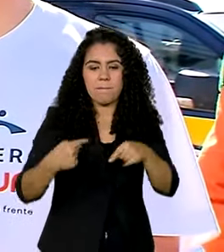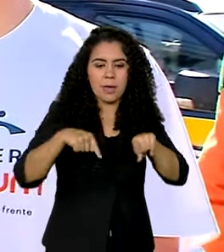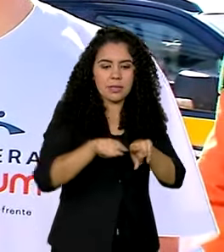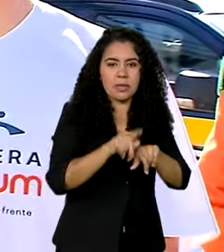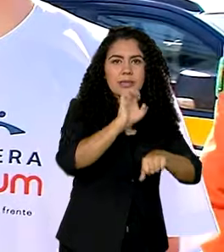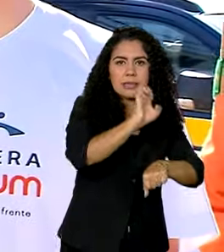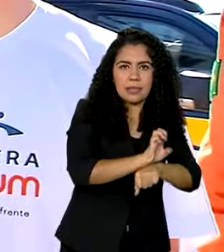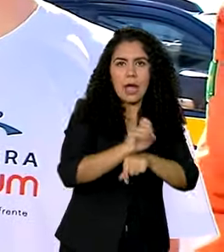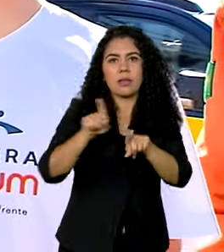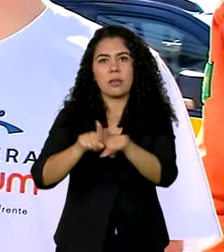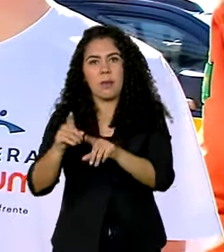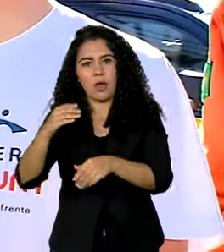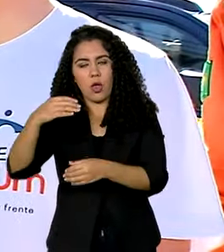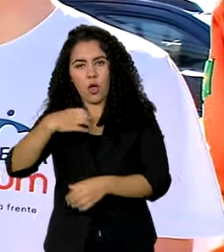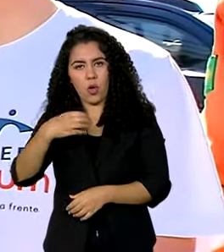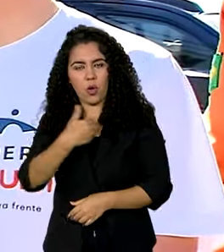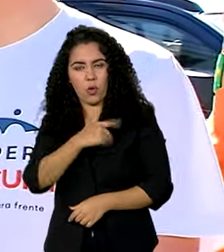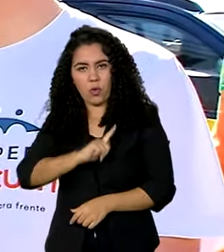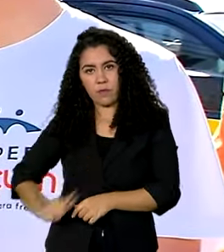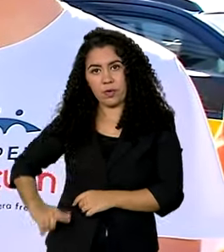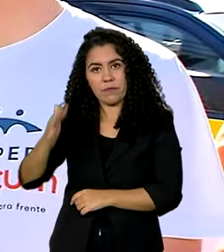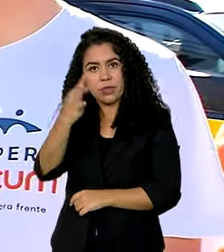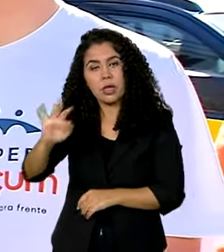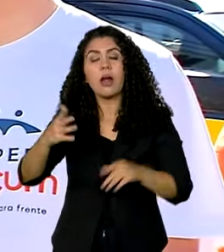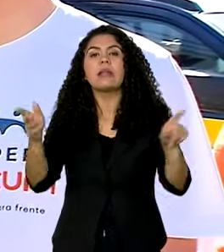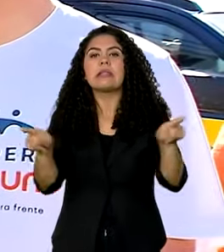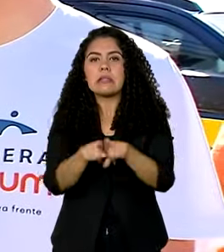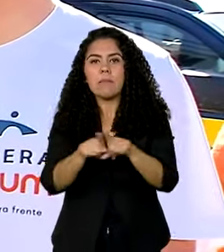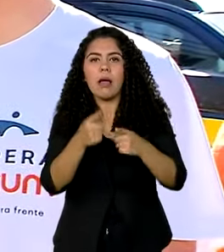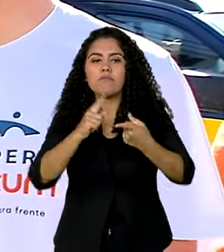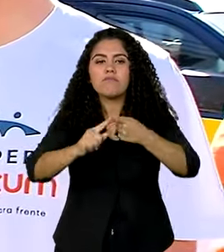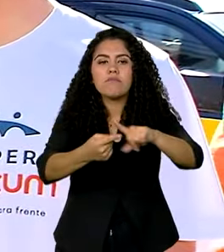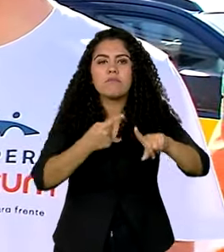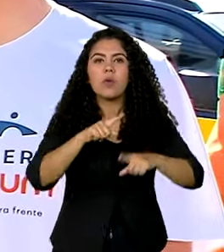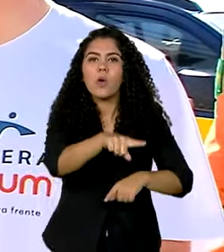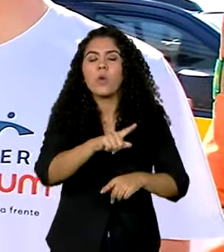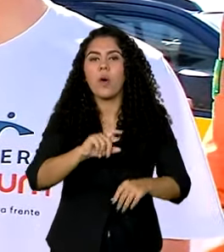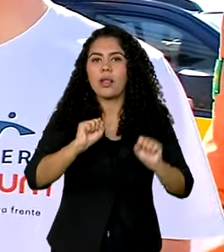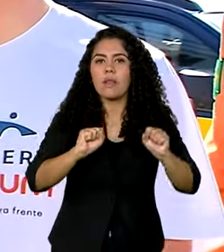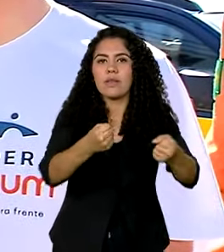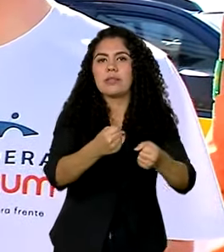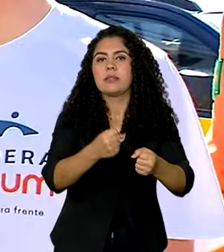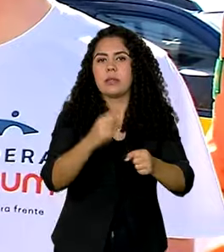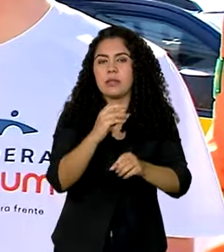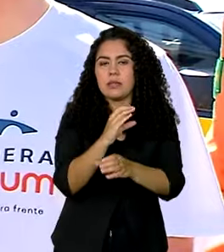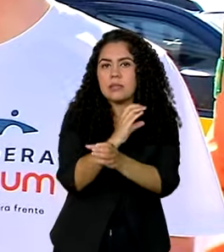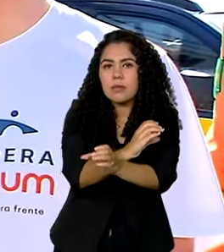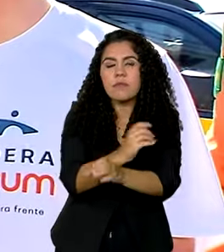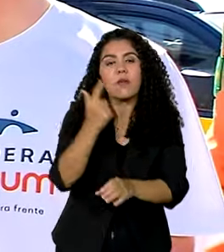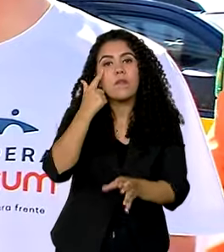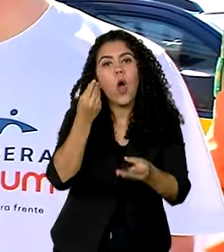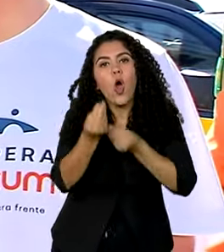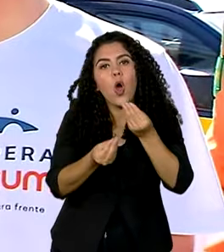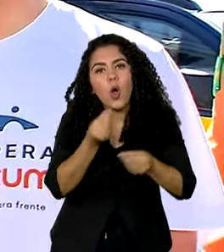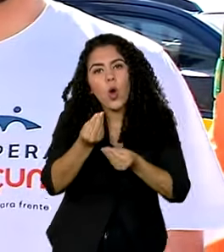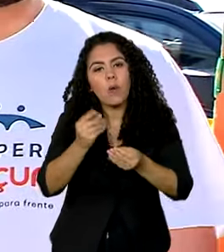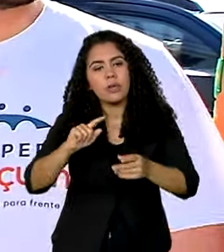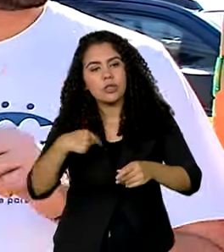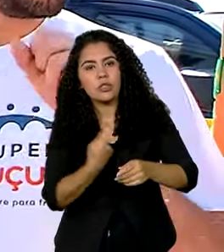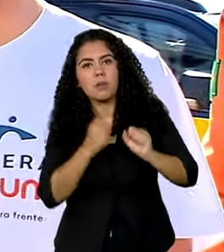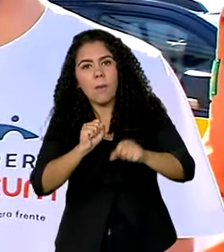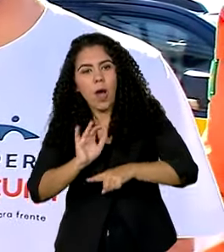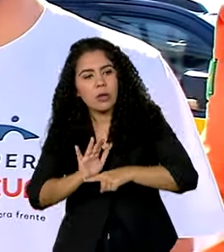E agora nós estamos vendo, com a defesa civil, como que o governo federal pode ajudar também na parte da infraestrutura